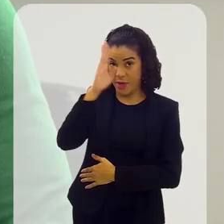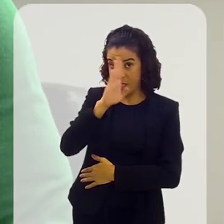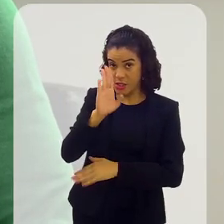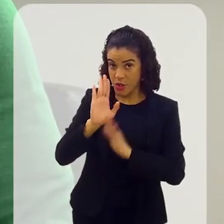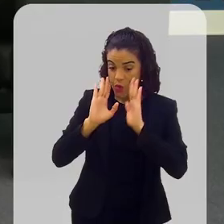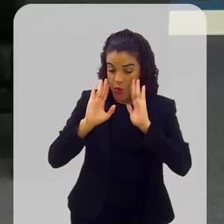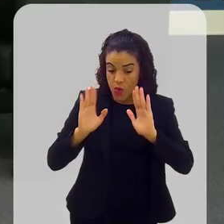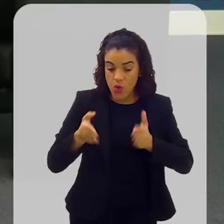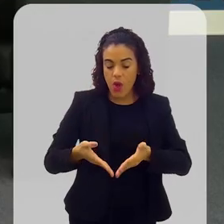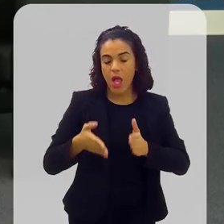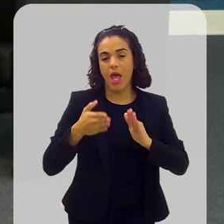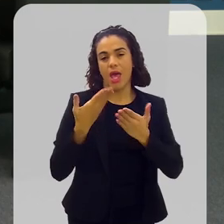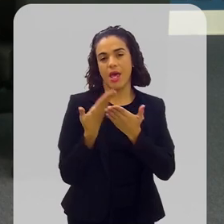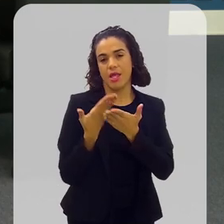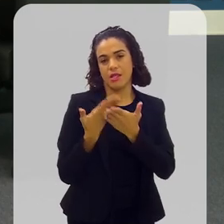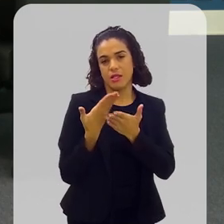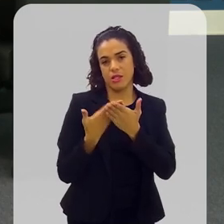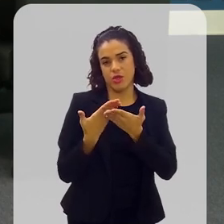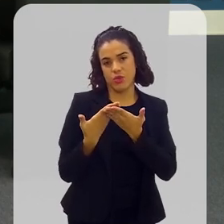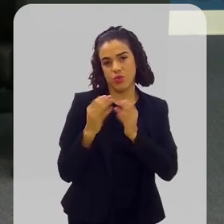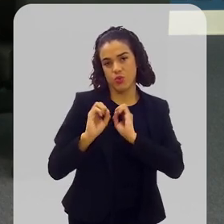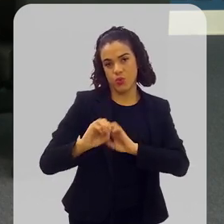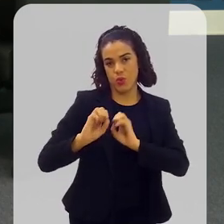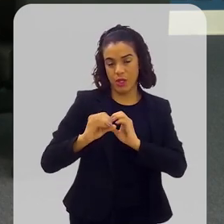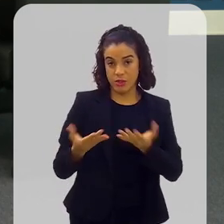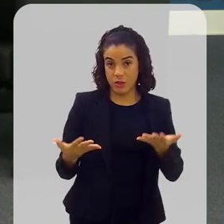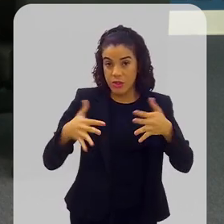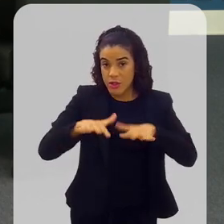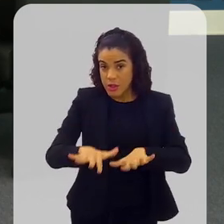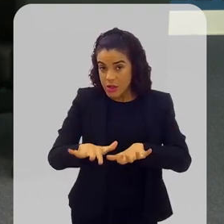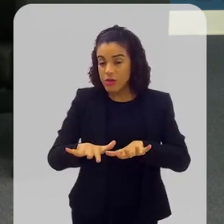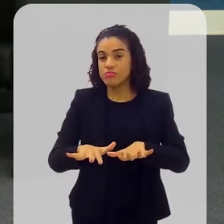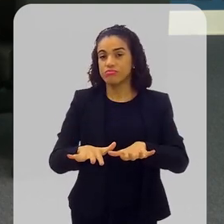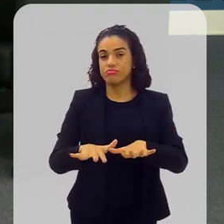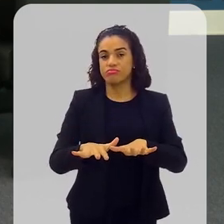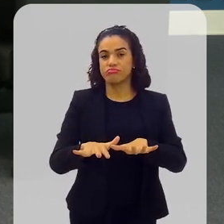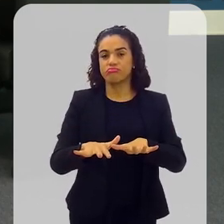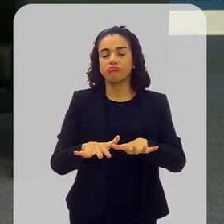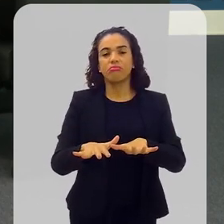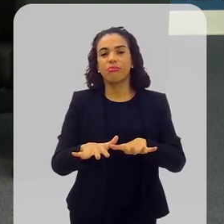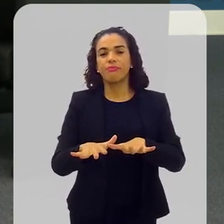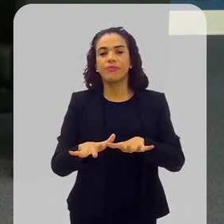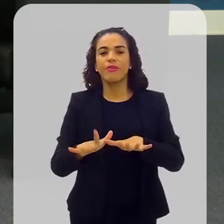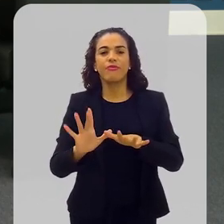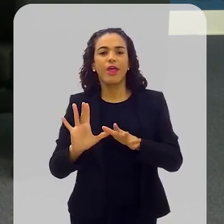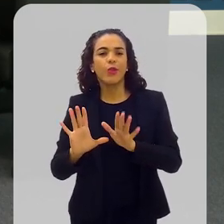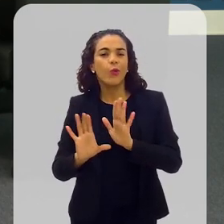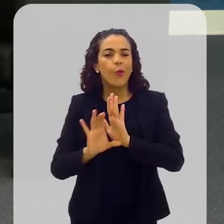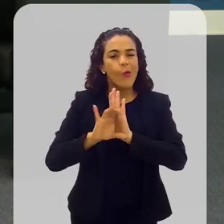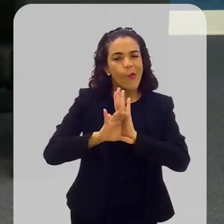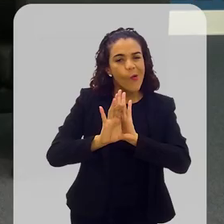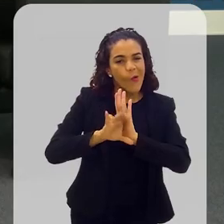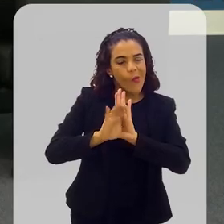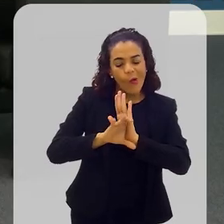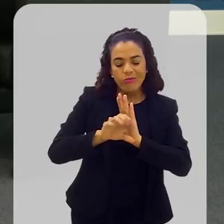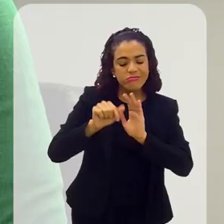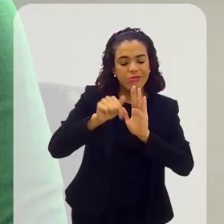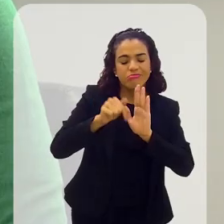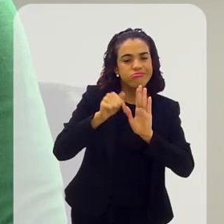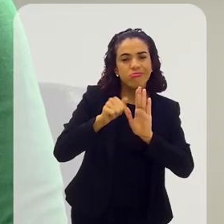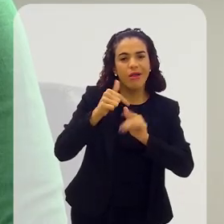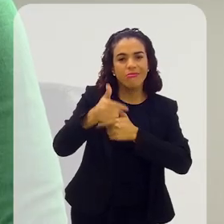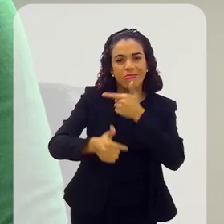especificamente, a educação inclusiva, ela vem dentro desse conceito de